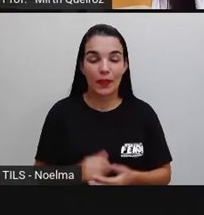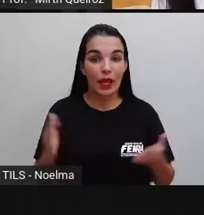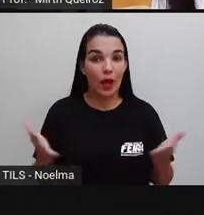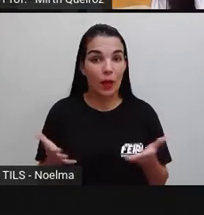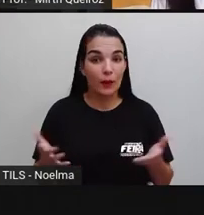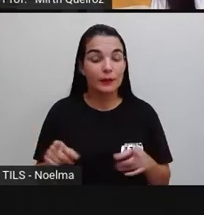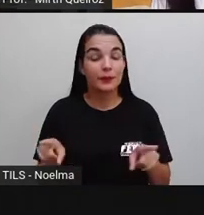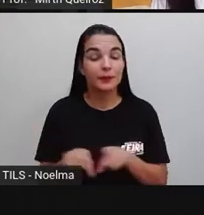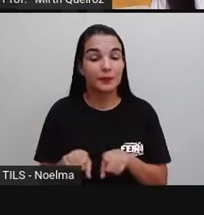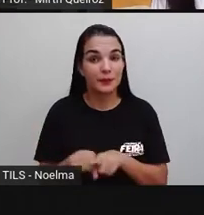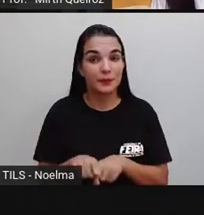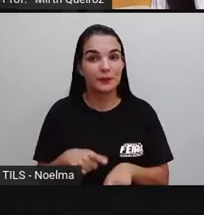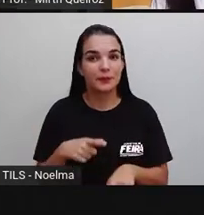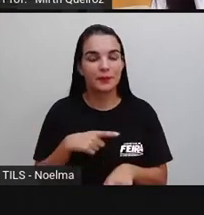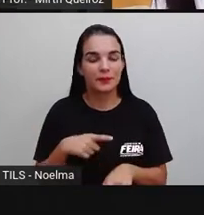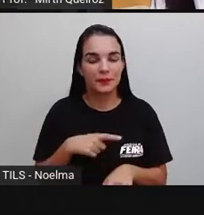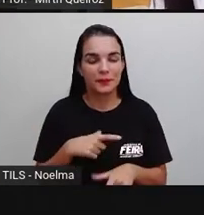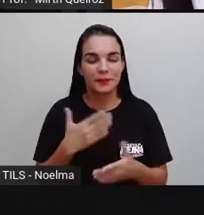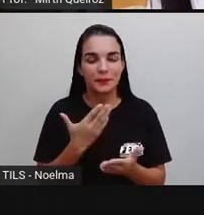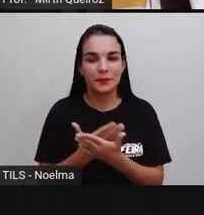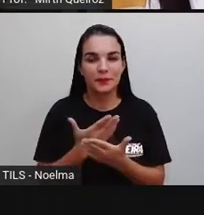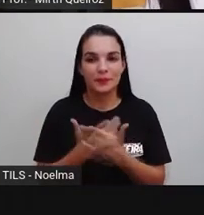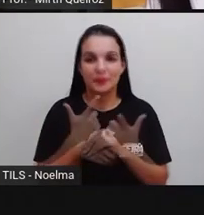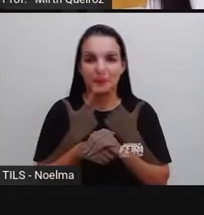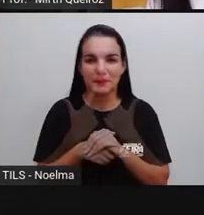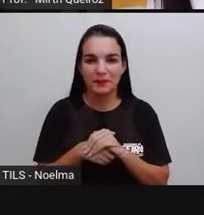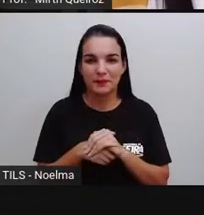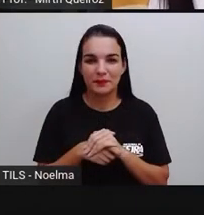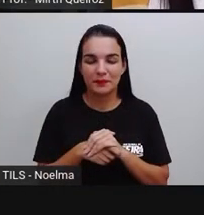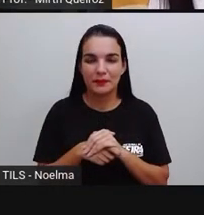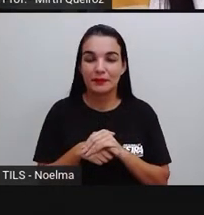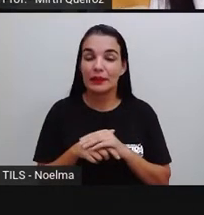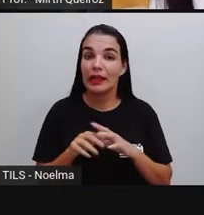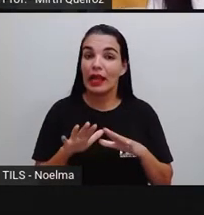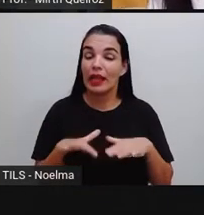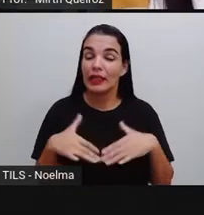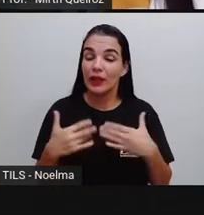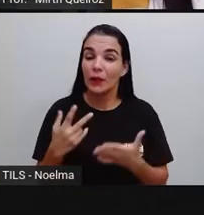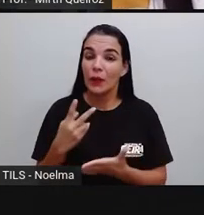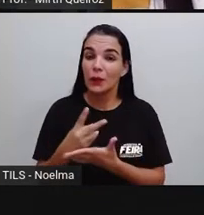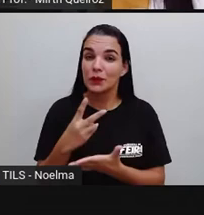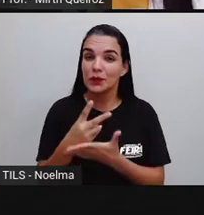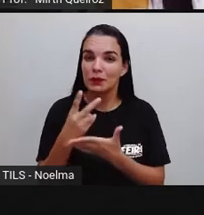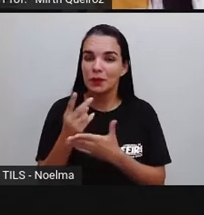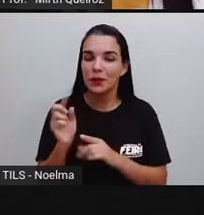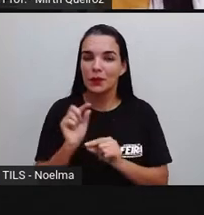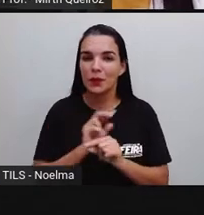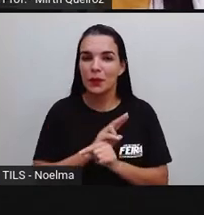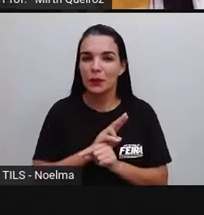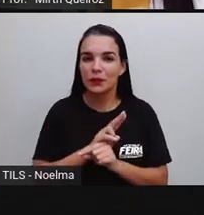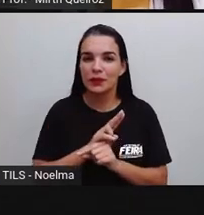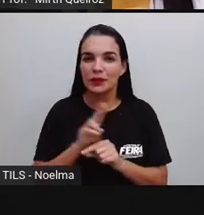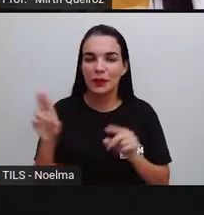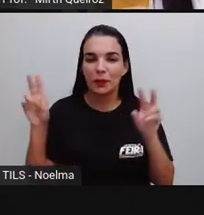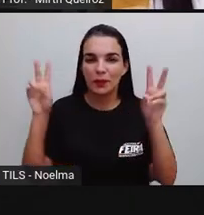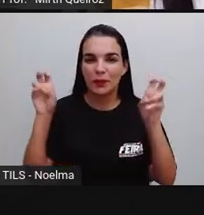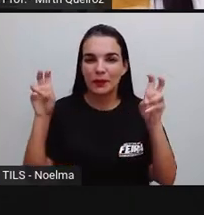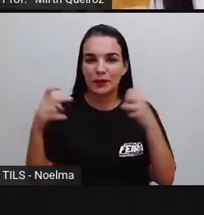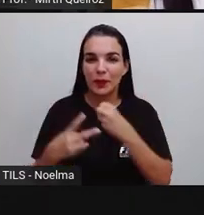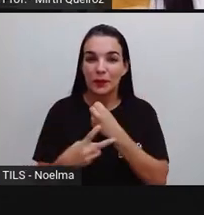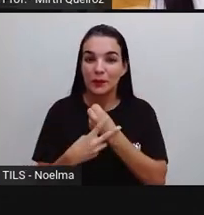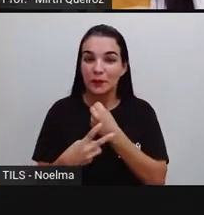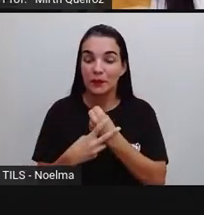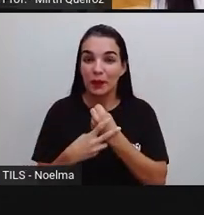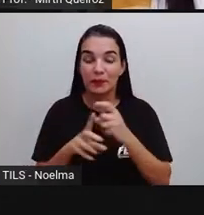nós teremos aula de linguagens e continuaremos a falar sobre os verbos. Só que neste